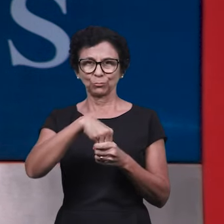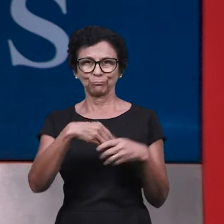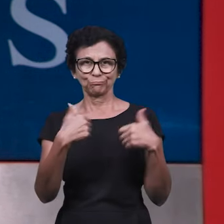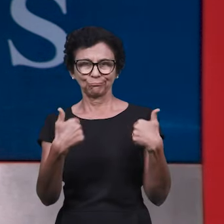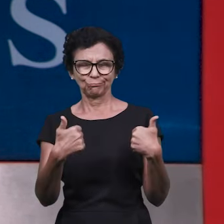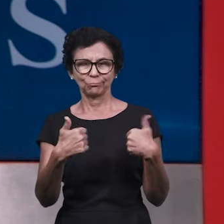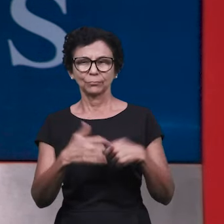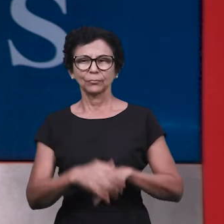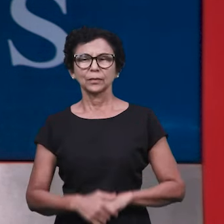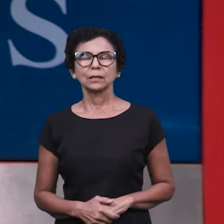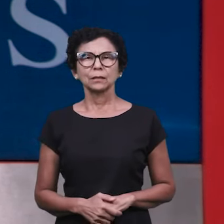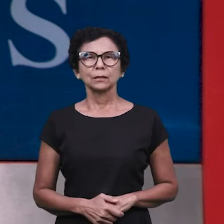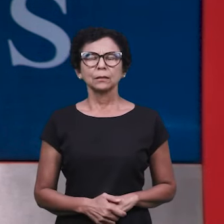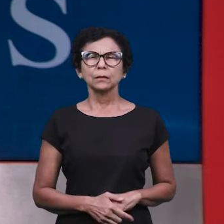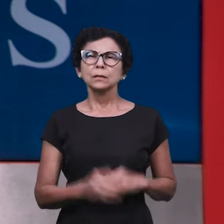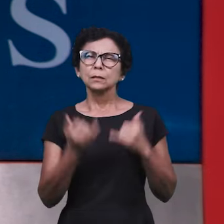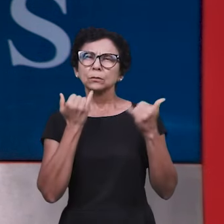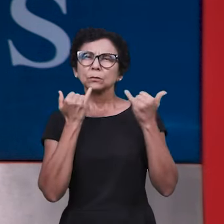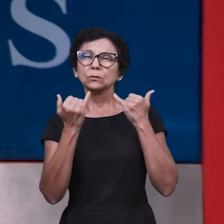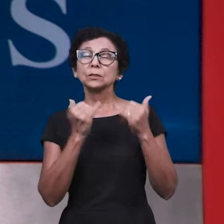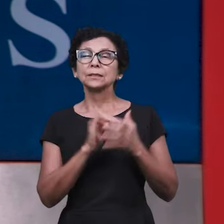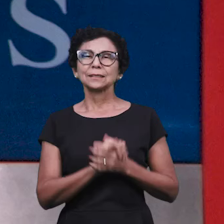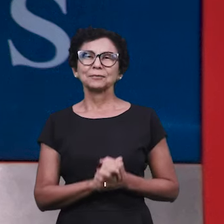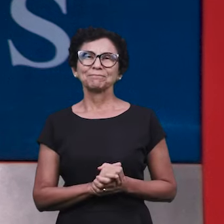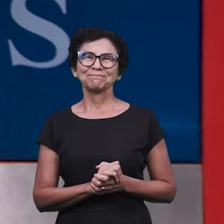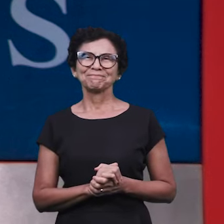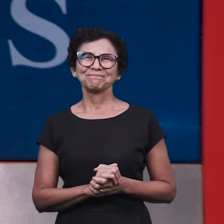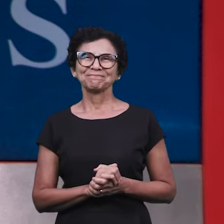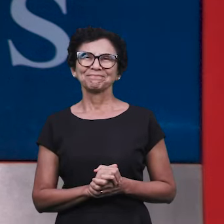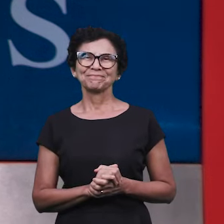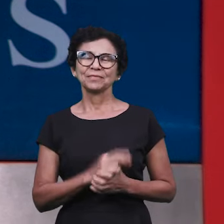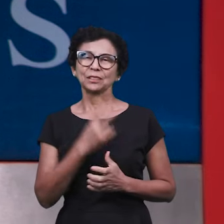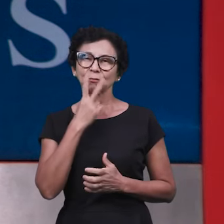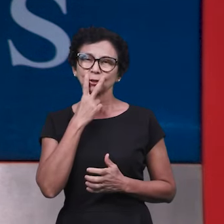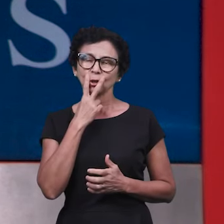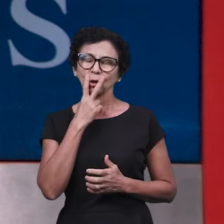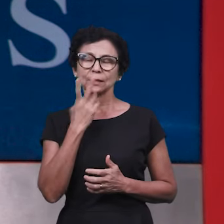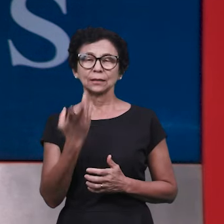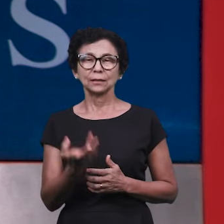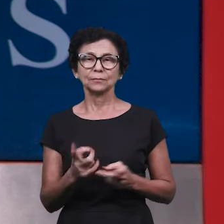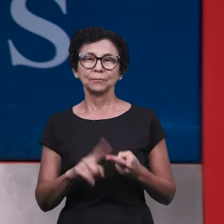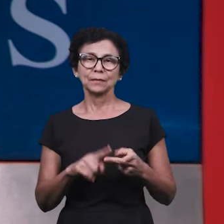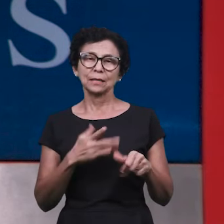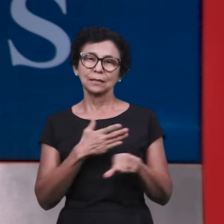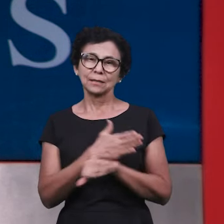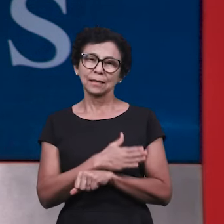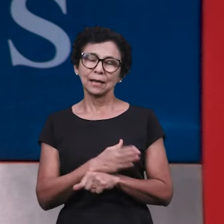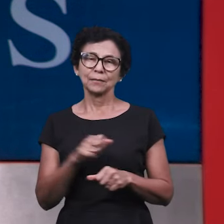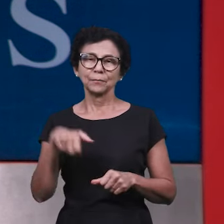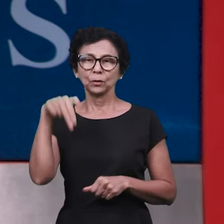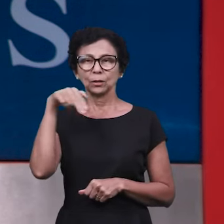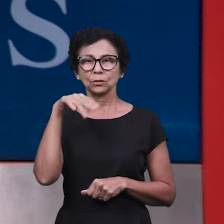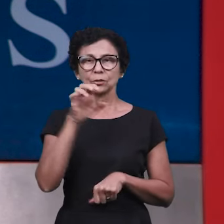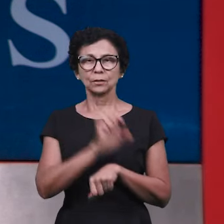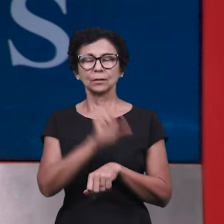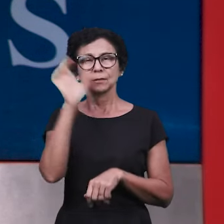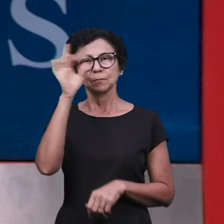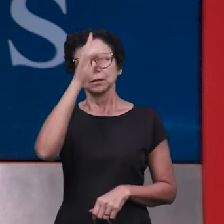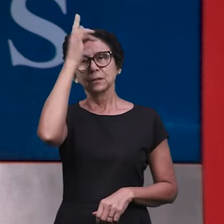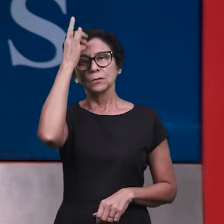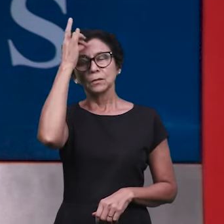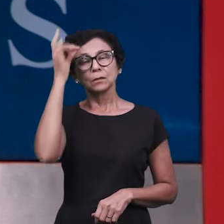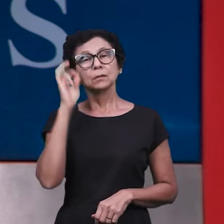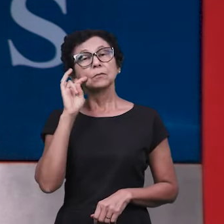conferir mais notícias das igrejas de Vitória, também, é claro, da Serra e o Norte do Espírito Santo. E quem traz mais